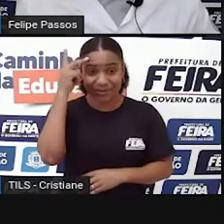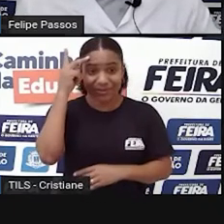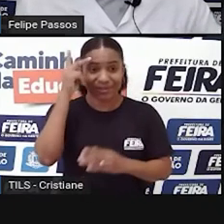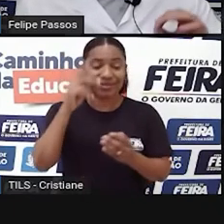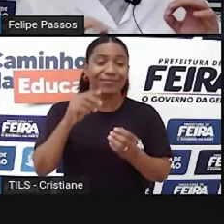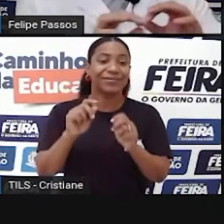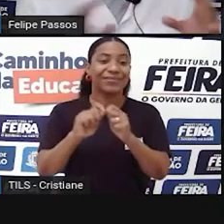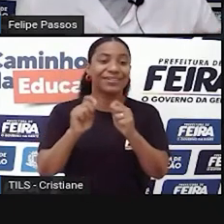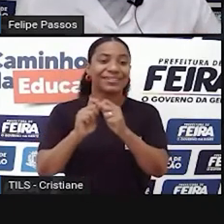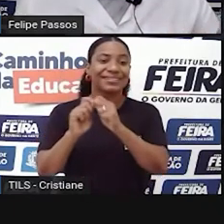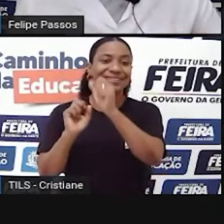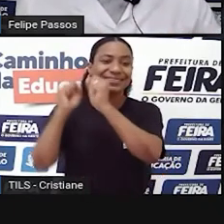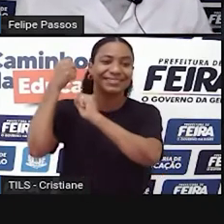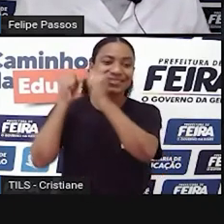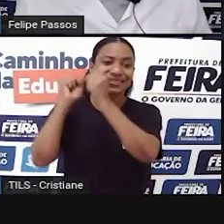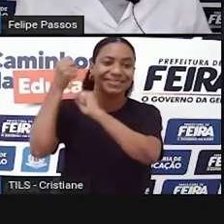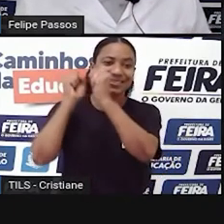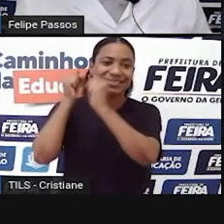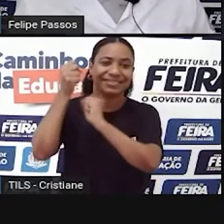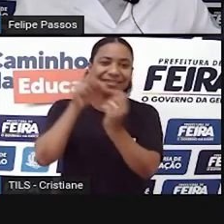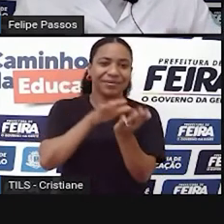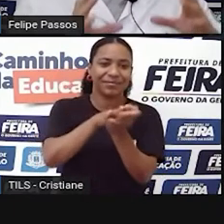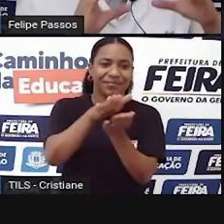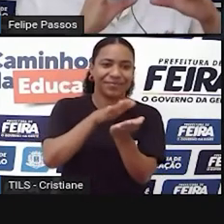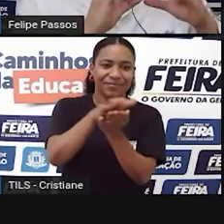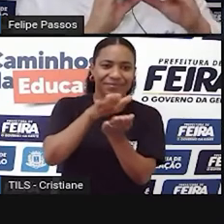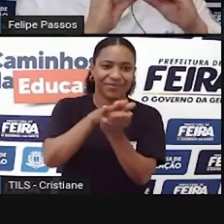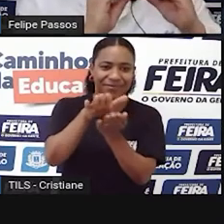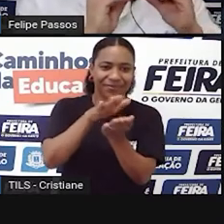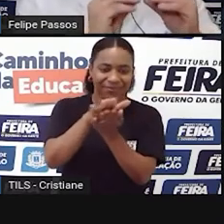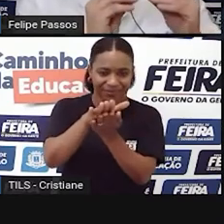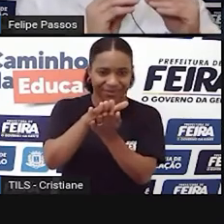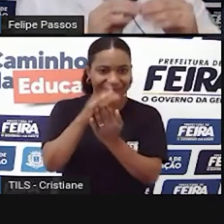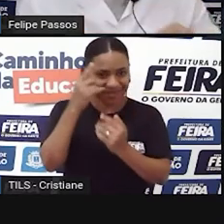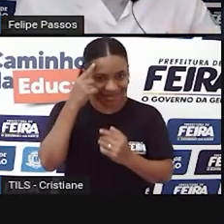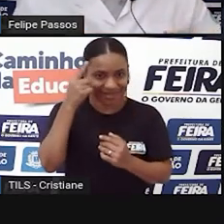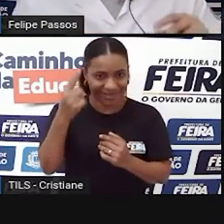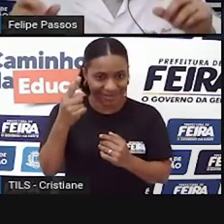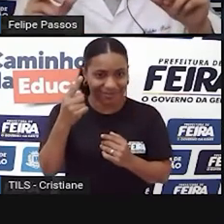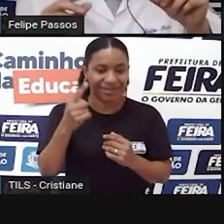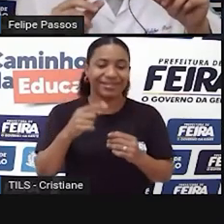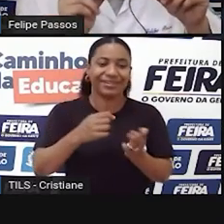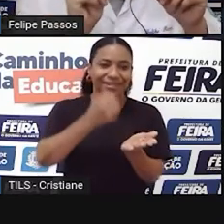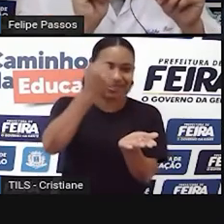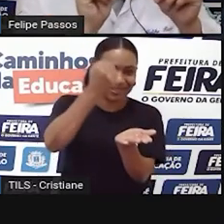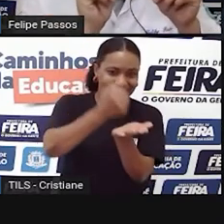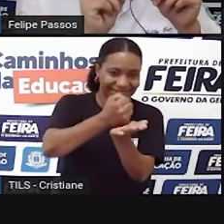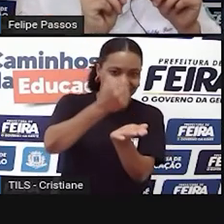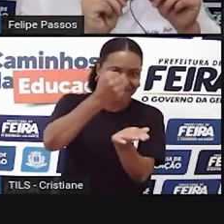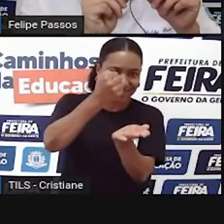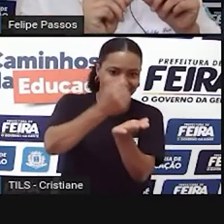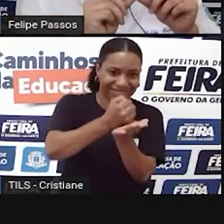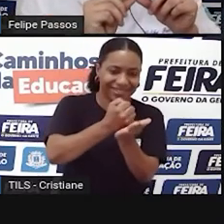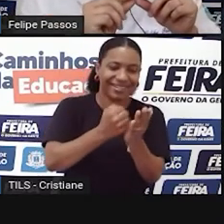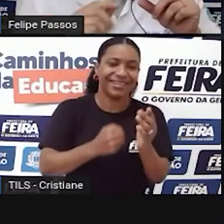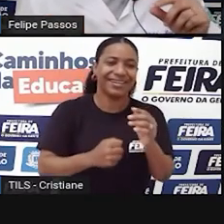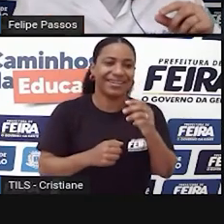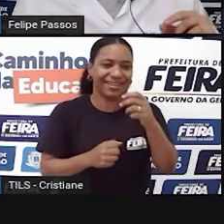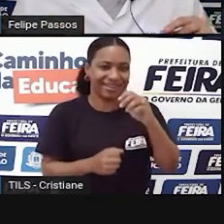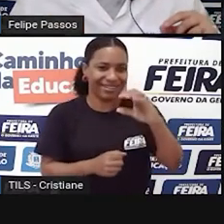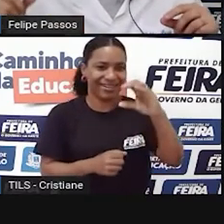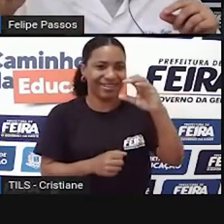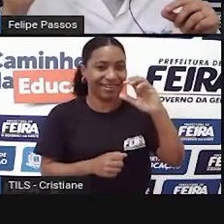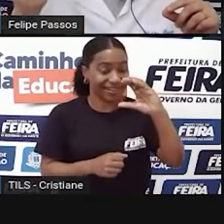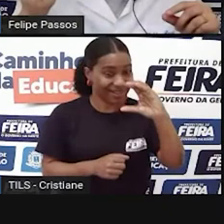a palavra, por exemplo, casa, ela era organizada assim, uma pecinha com a letra C, era colocada do lado de uma pecinha com a